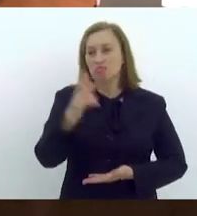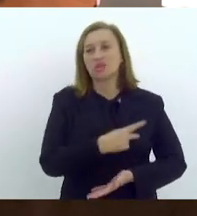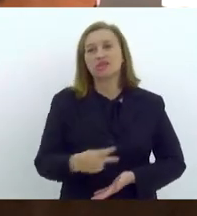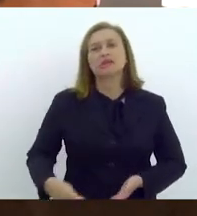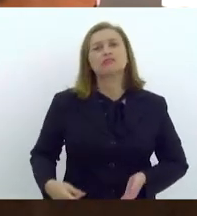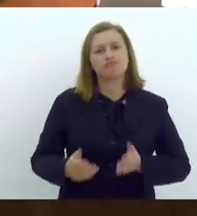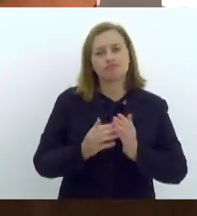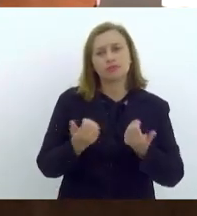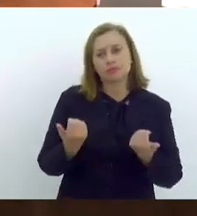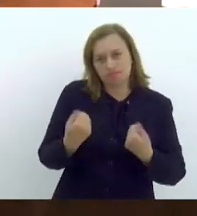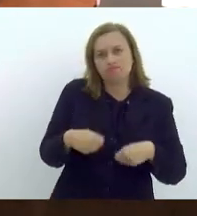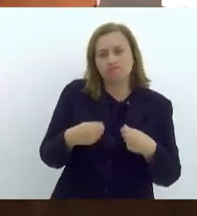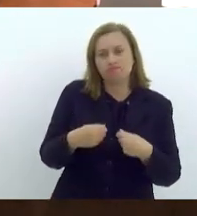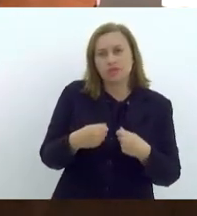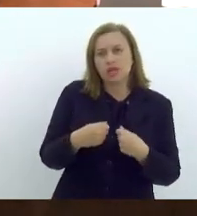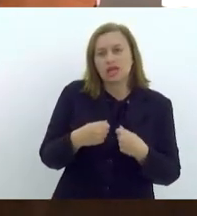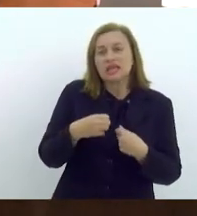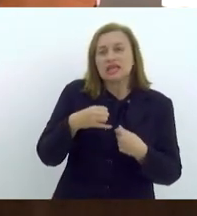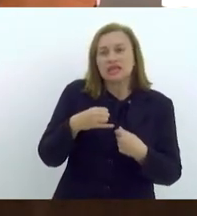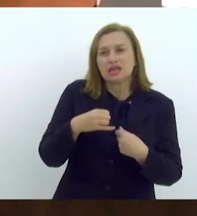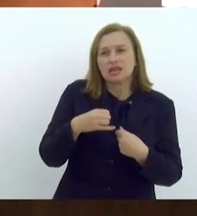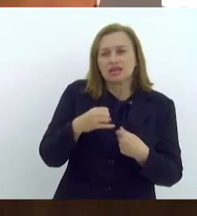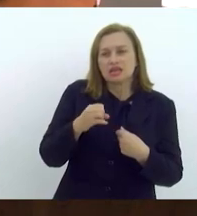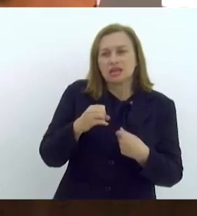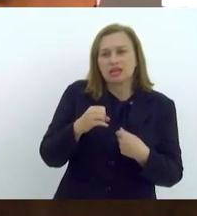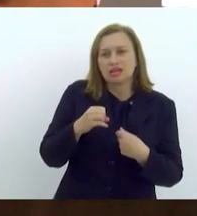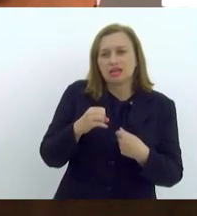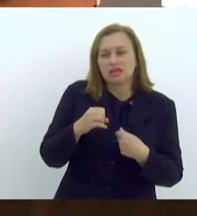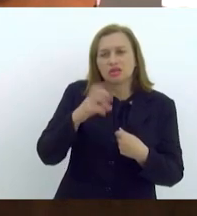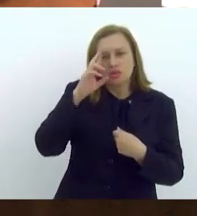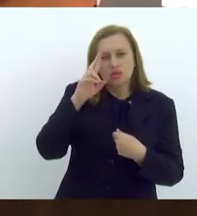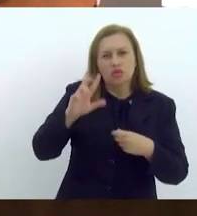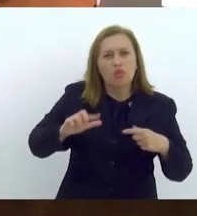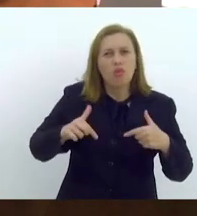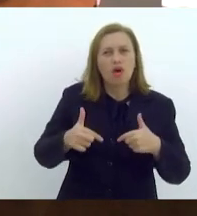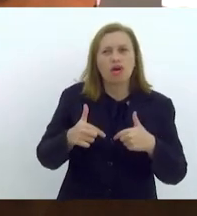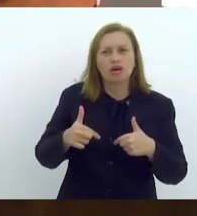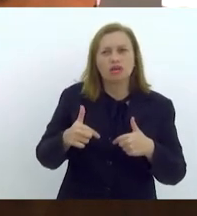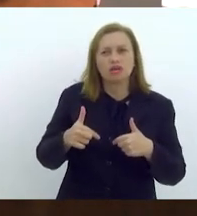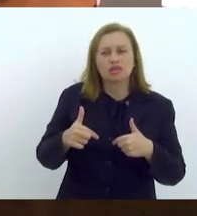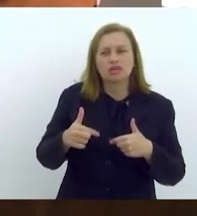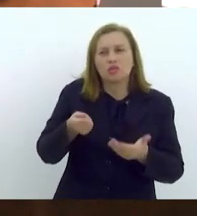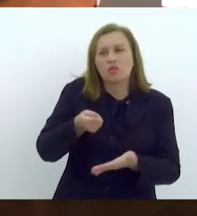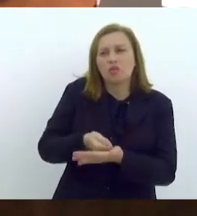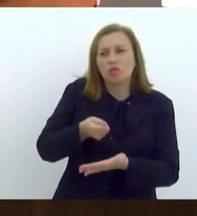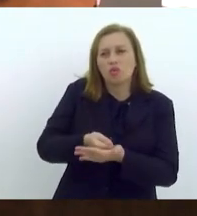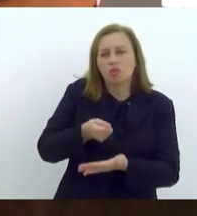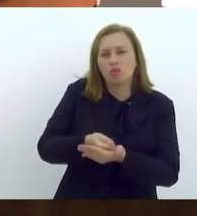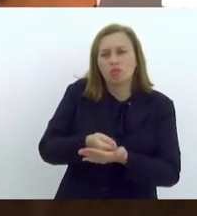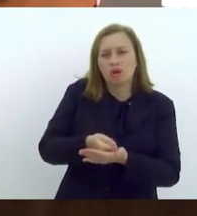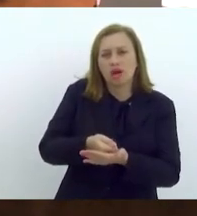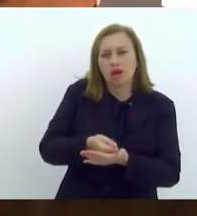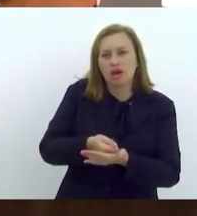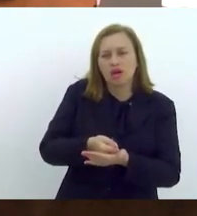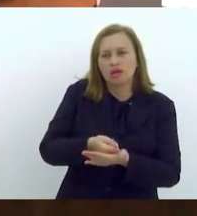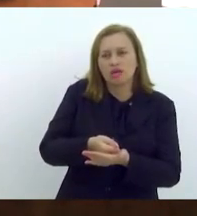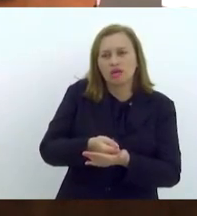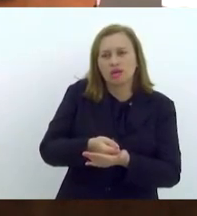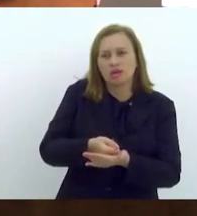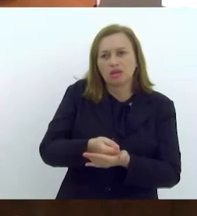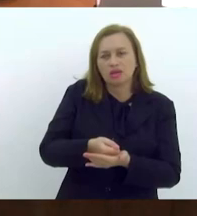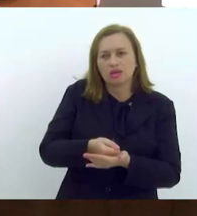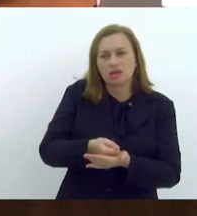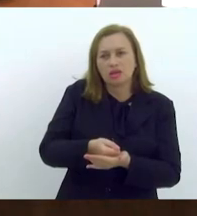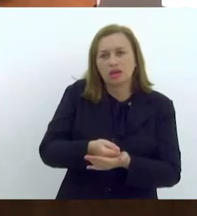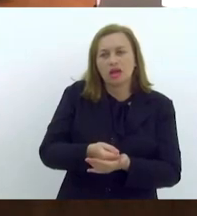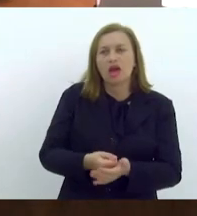possível que o senhor tome a iniciativa de cobrar para os órgãos competentes, aquela questão da